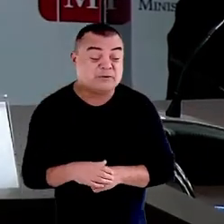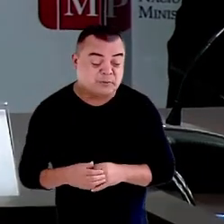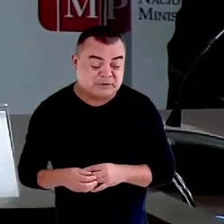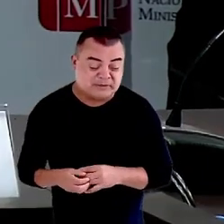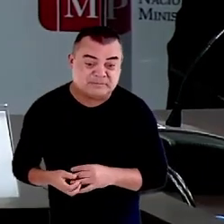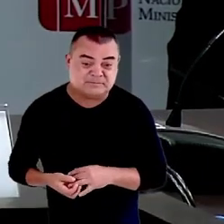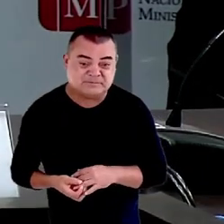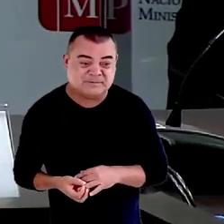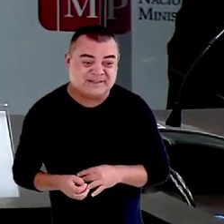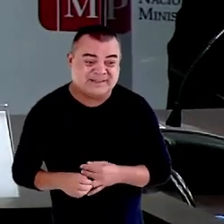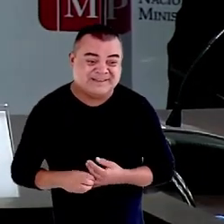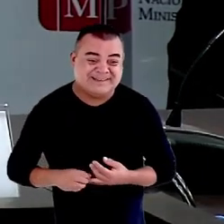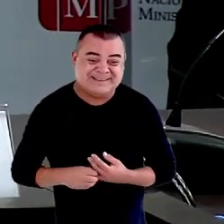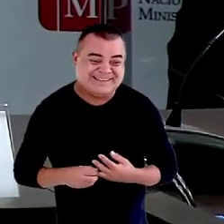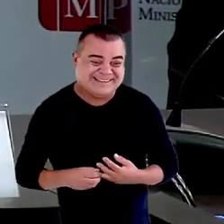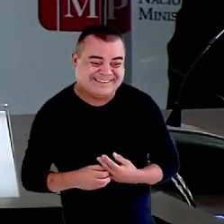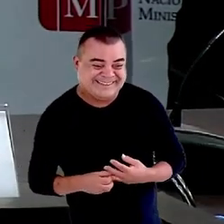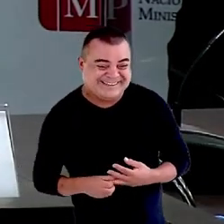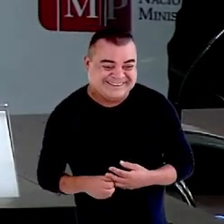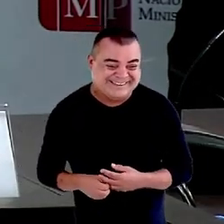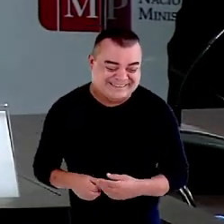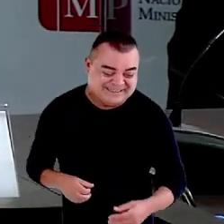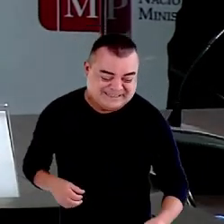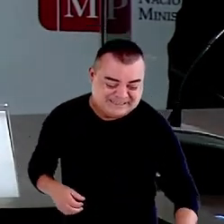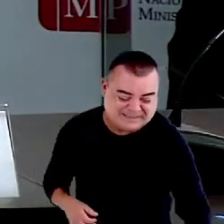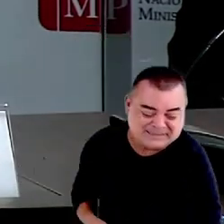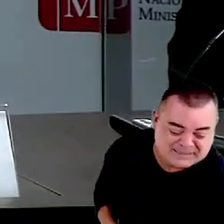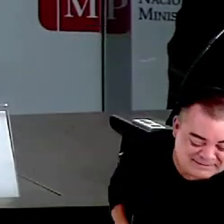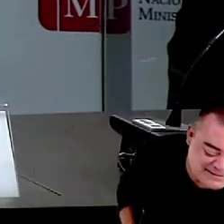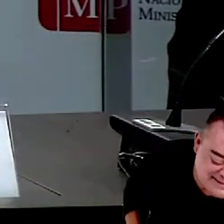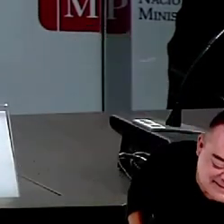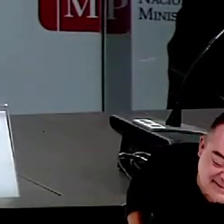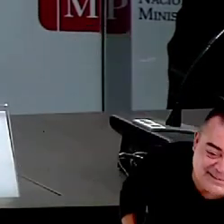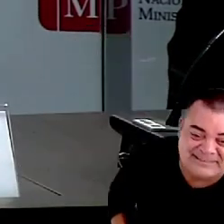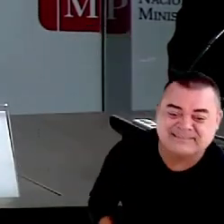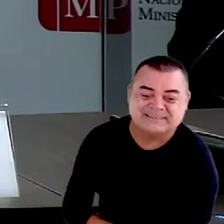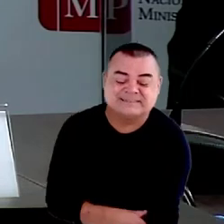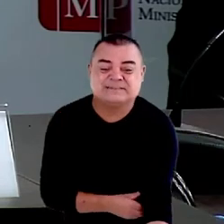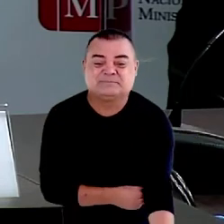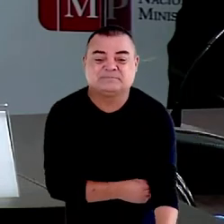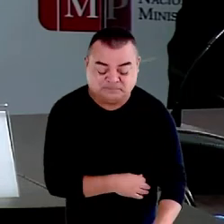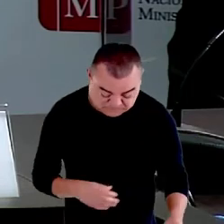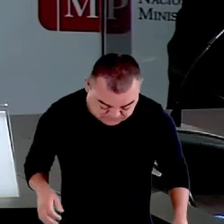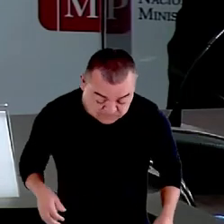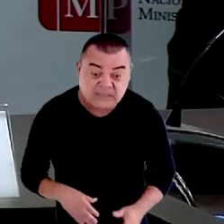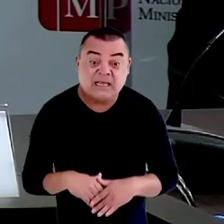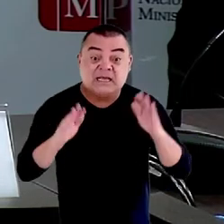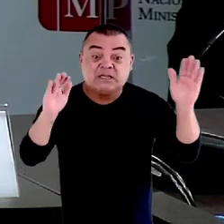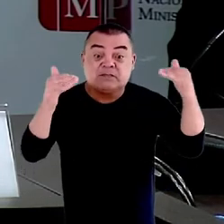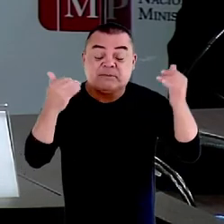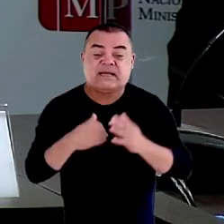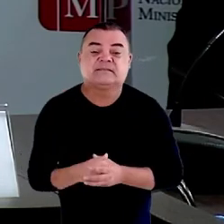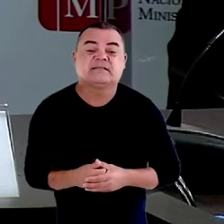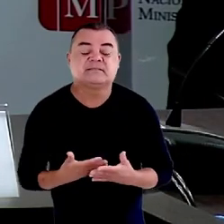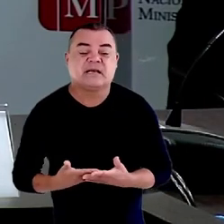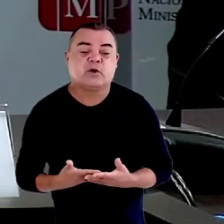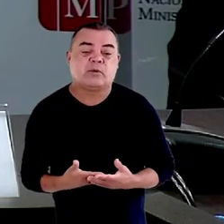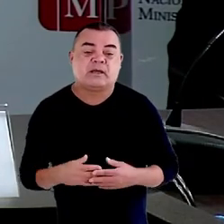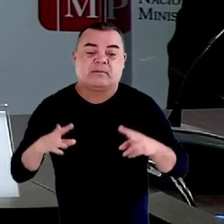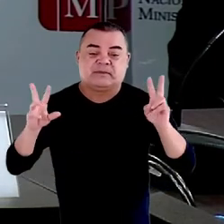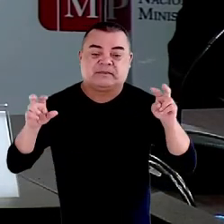tive a oportunidade de alguns eventos da magistratura, chamar a atenção para uns temas